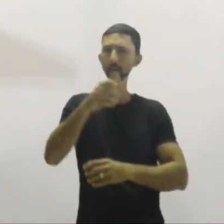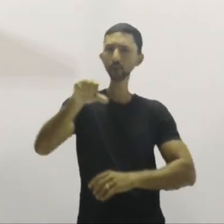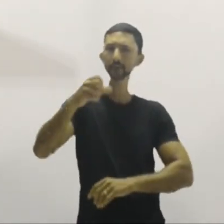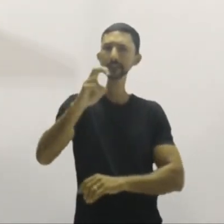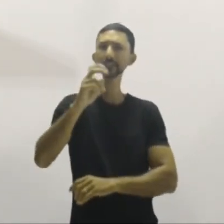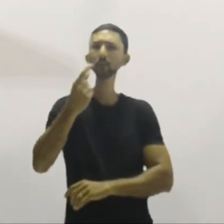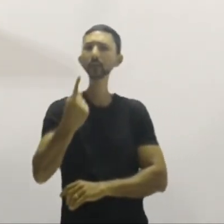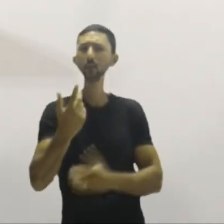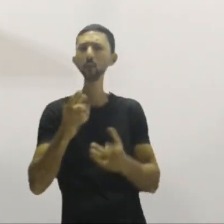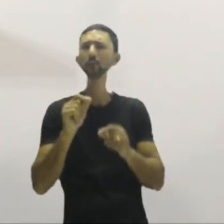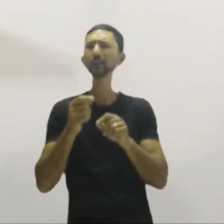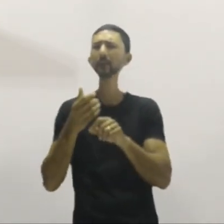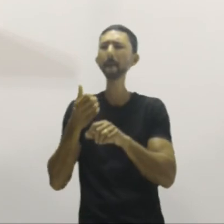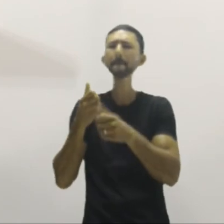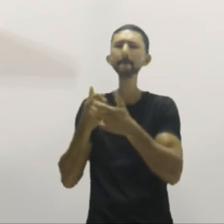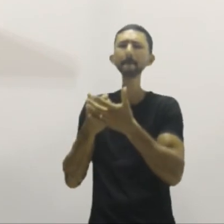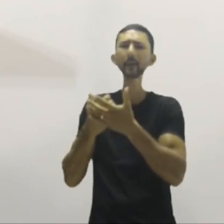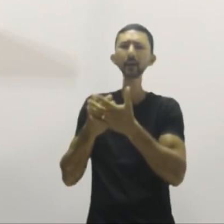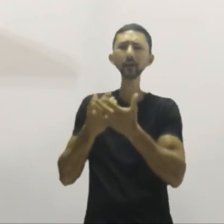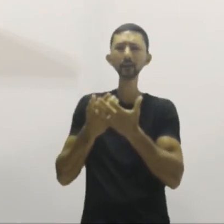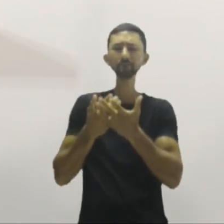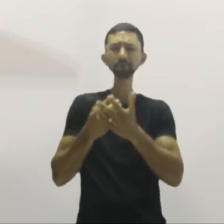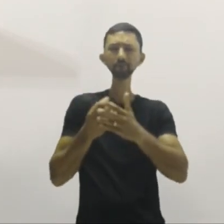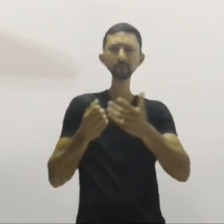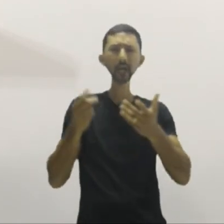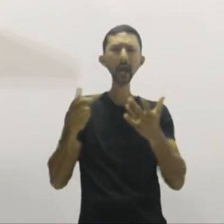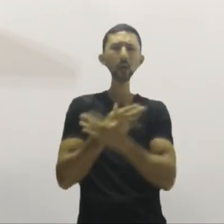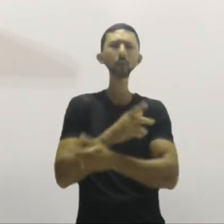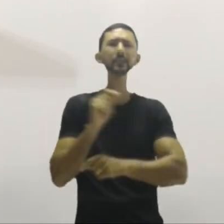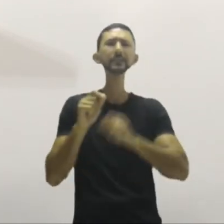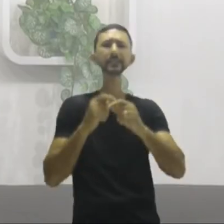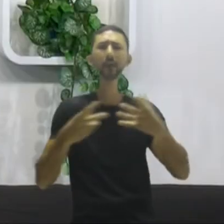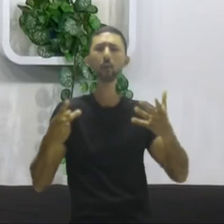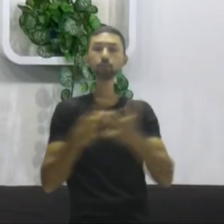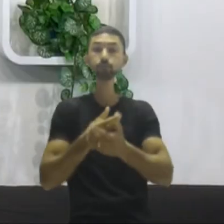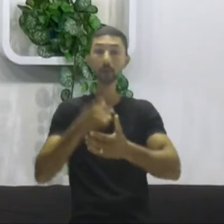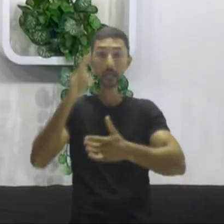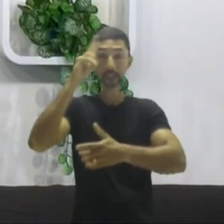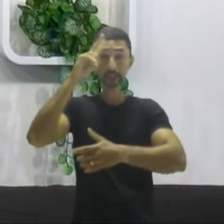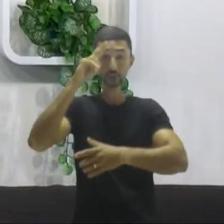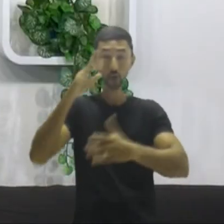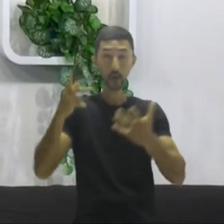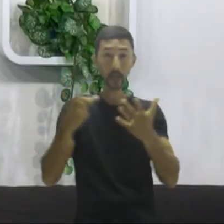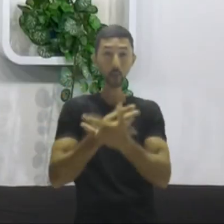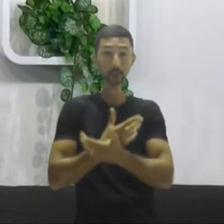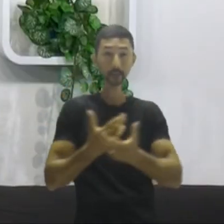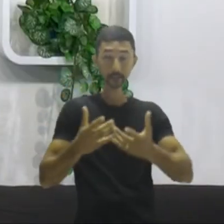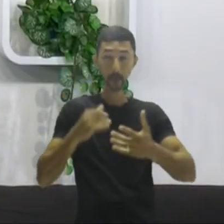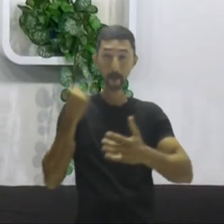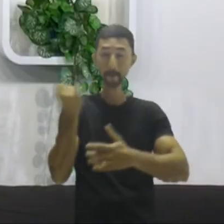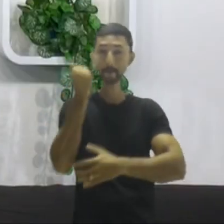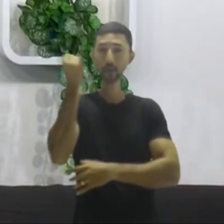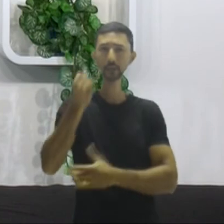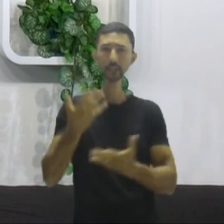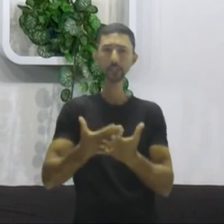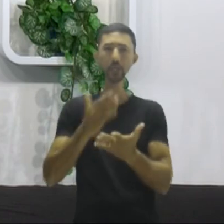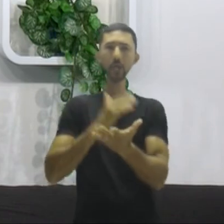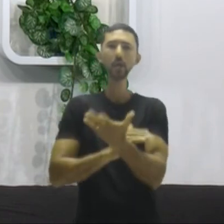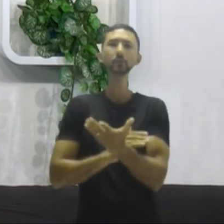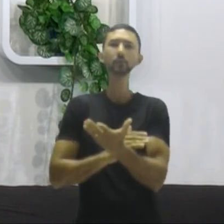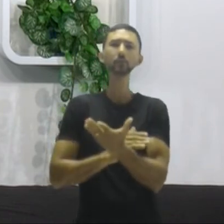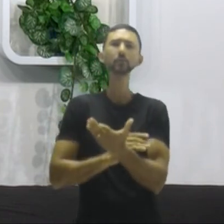recentemente, na década de 50? Qual evento histórico foi extremamente importante antes de